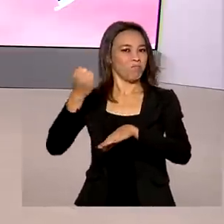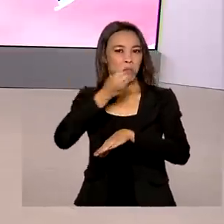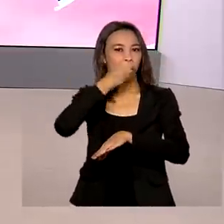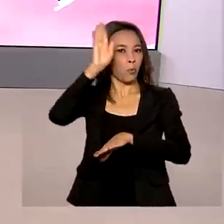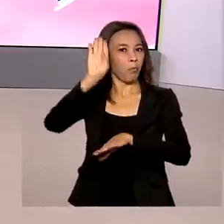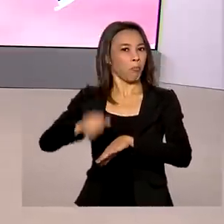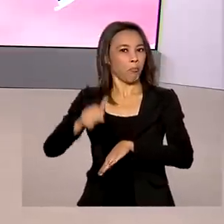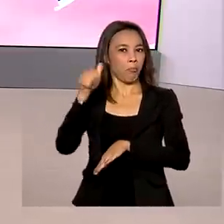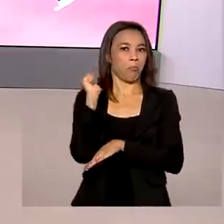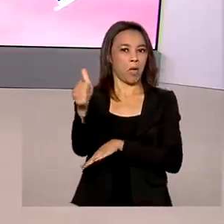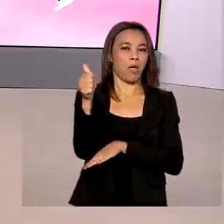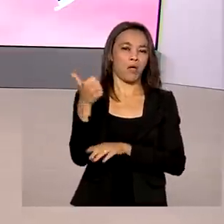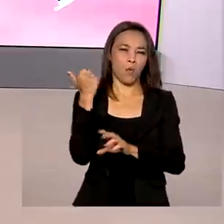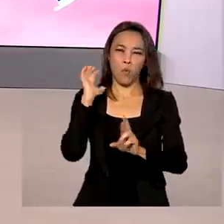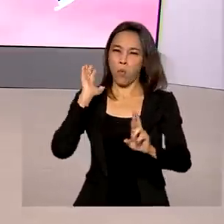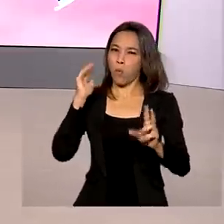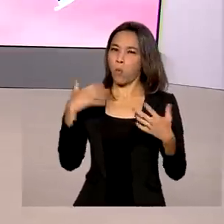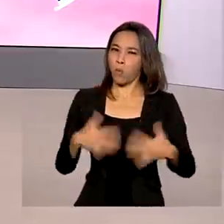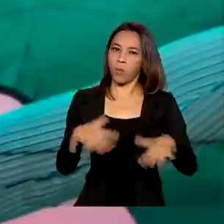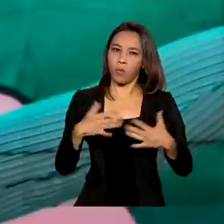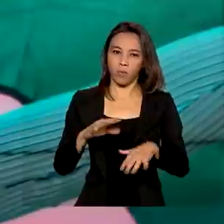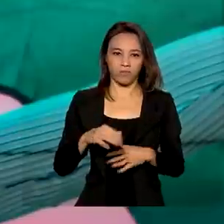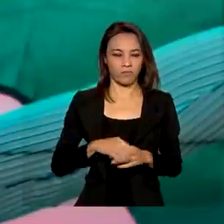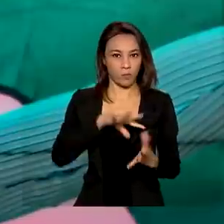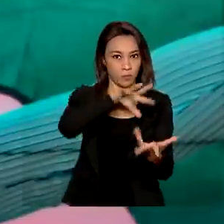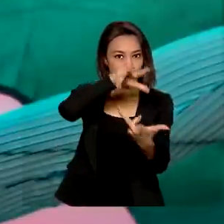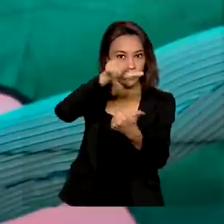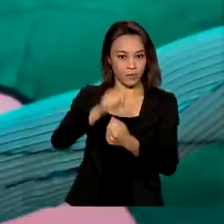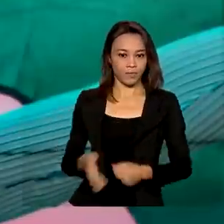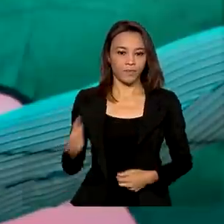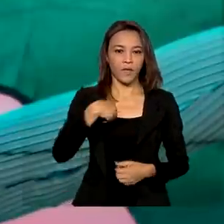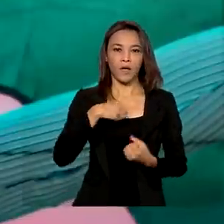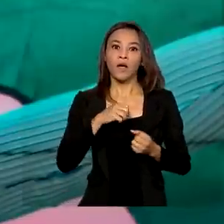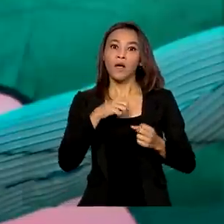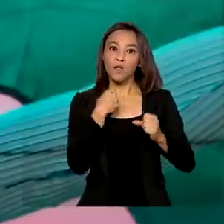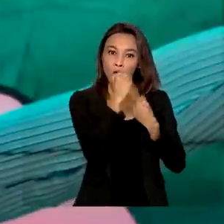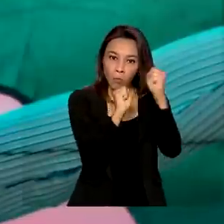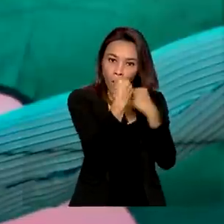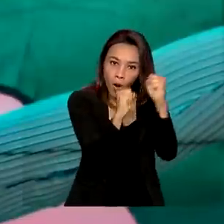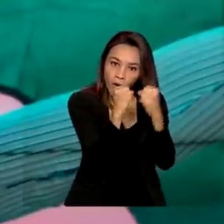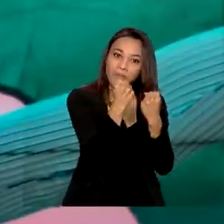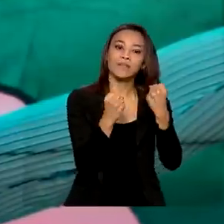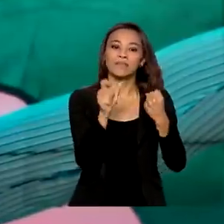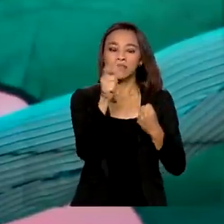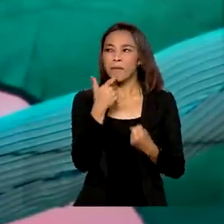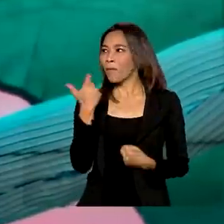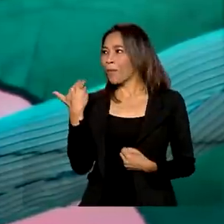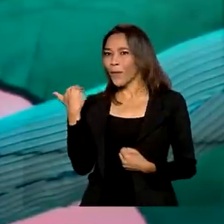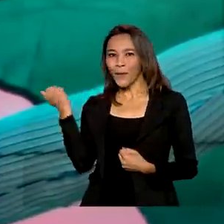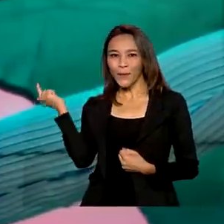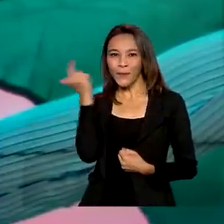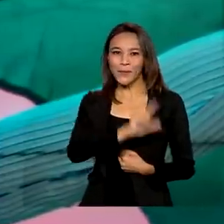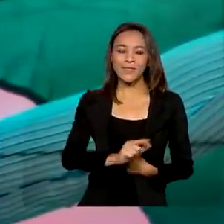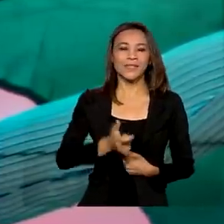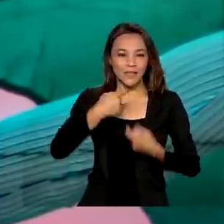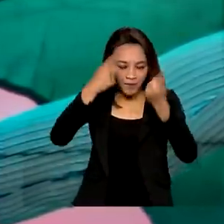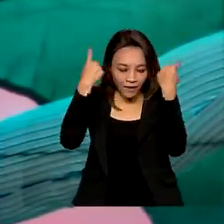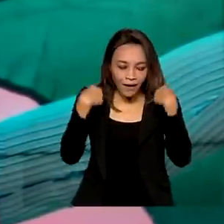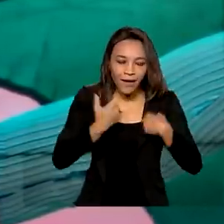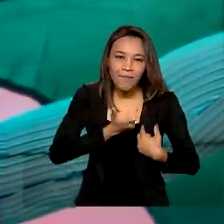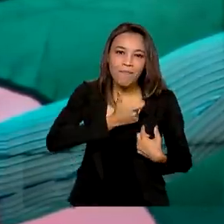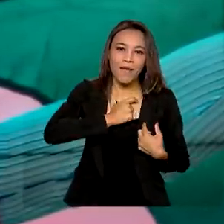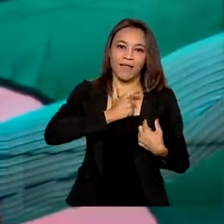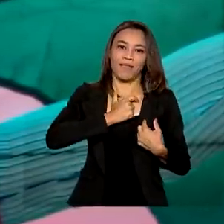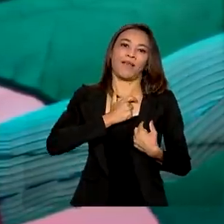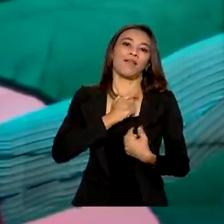posicionados nos rankings mundiais. E no boxe, Abner Teixeira confirmou agora há pouco a medalha de bronze para o Brasil.